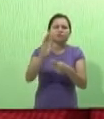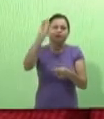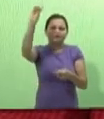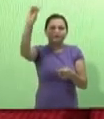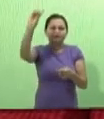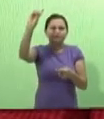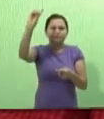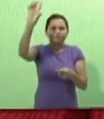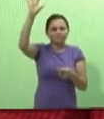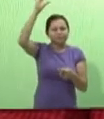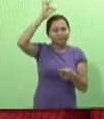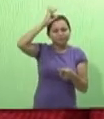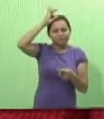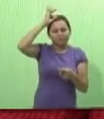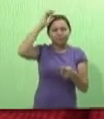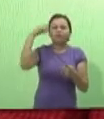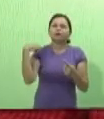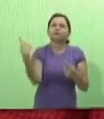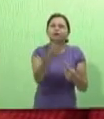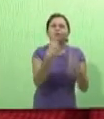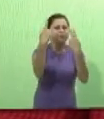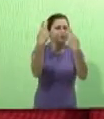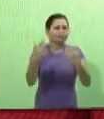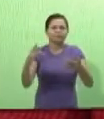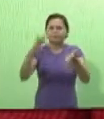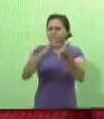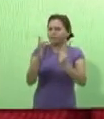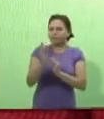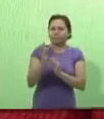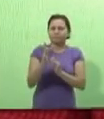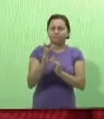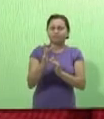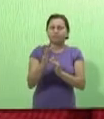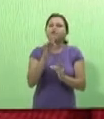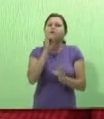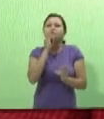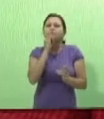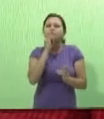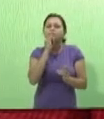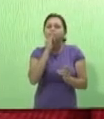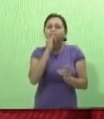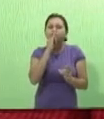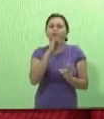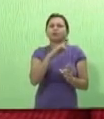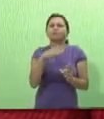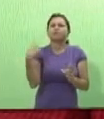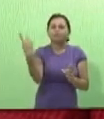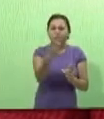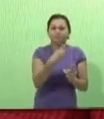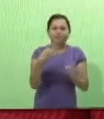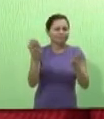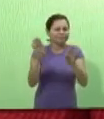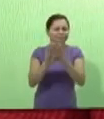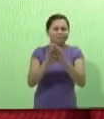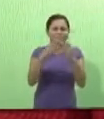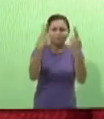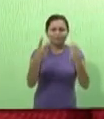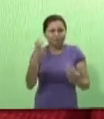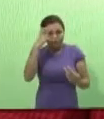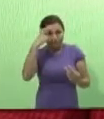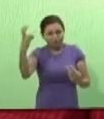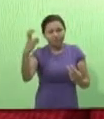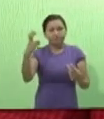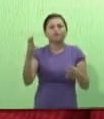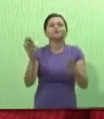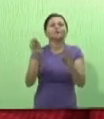denota que Deus é um ser espiritual, nós também somos, que Deus é um ser emocional, emotivo, e também nós somos.